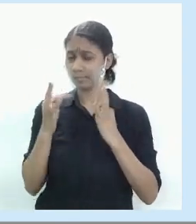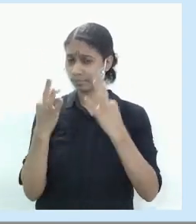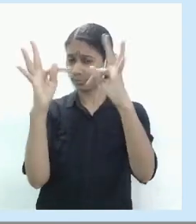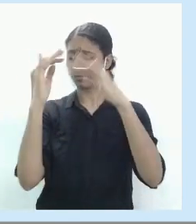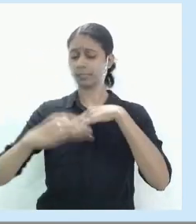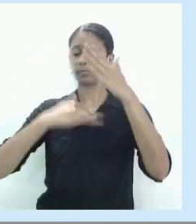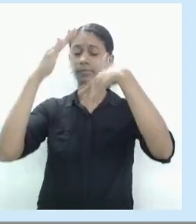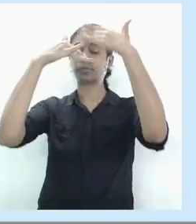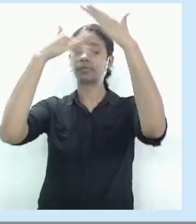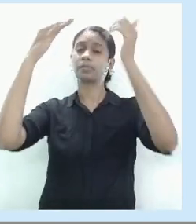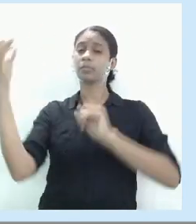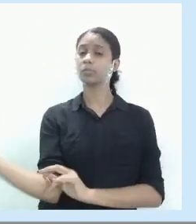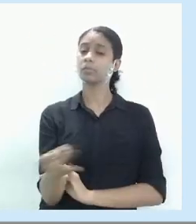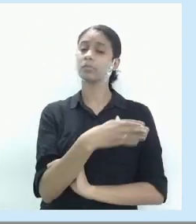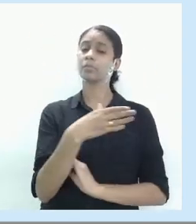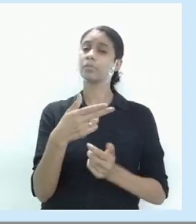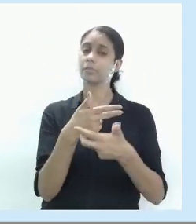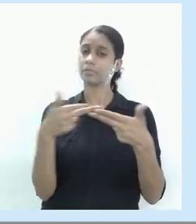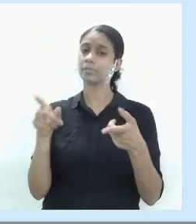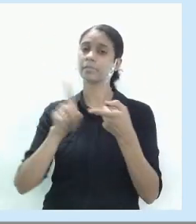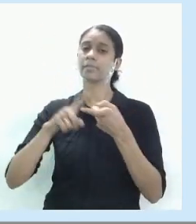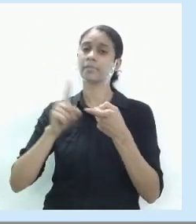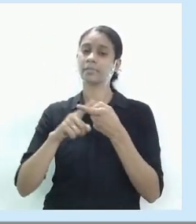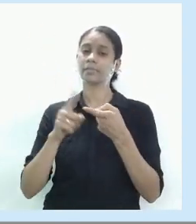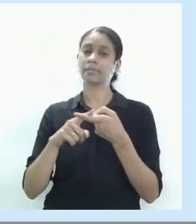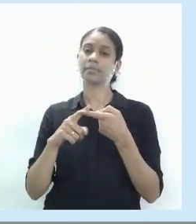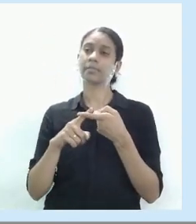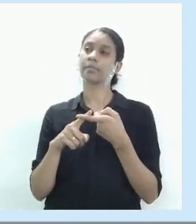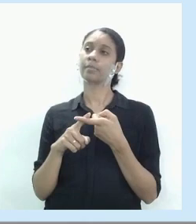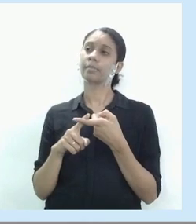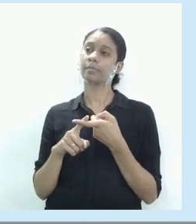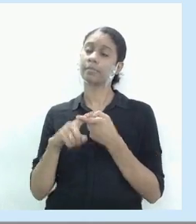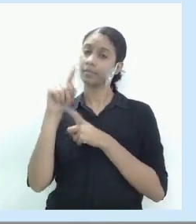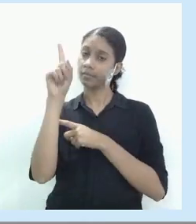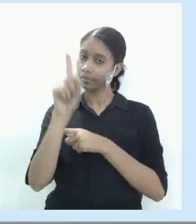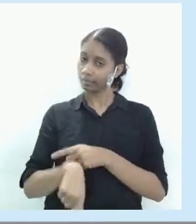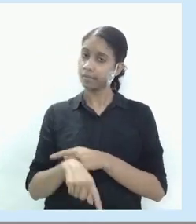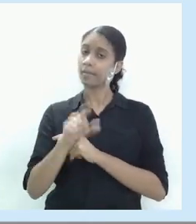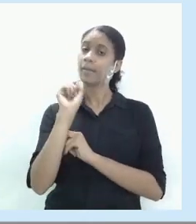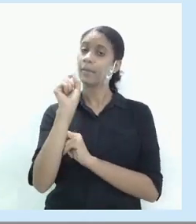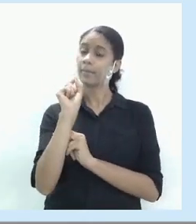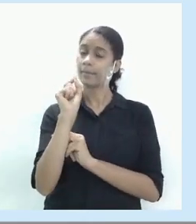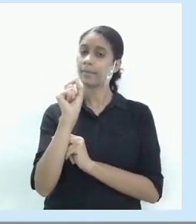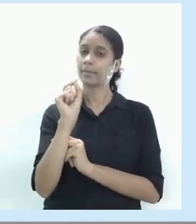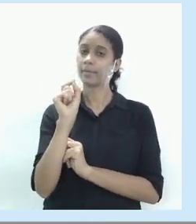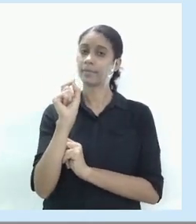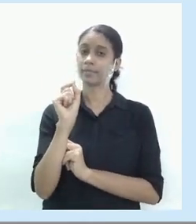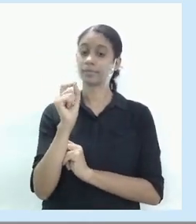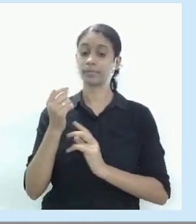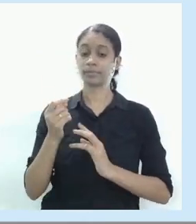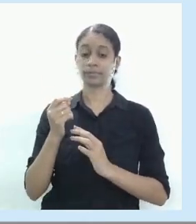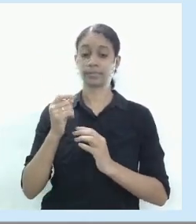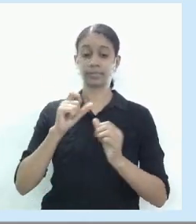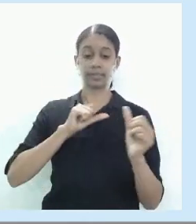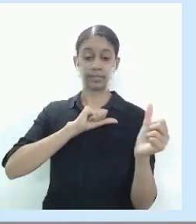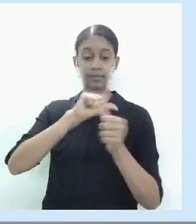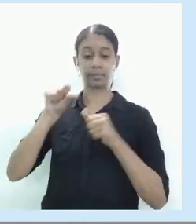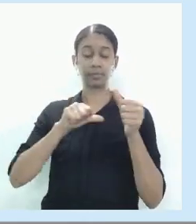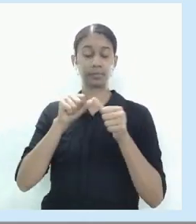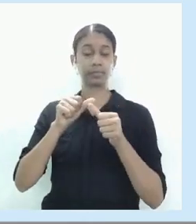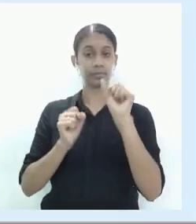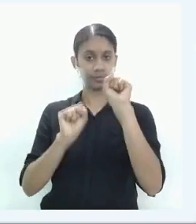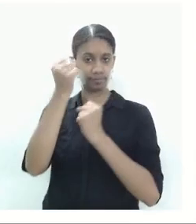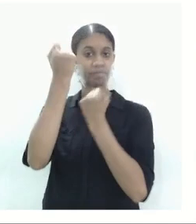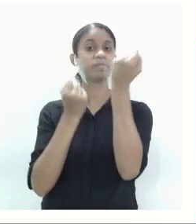desenvolver novos segmentos e novos produtos. Isso é a modernização da indústria. Beleza?